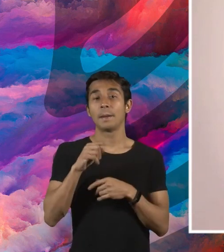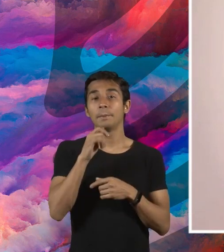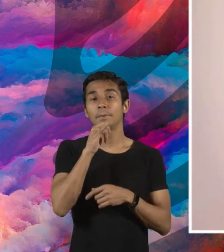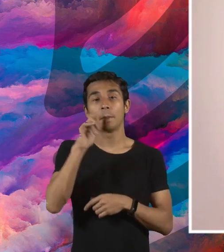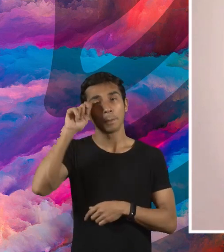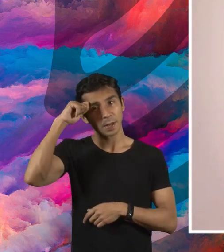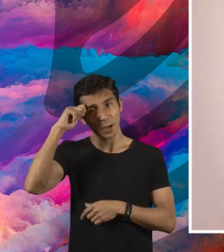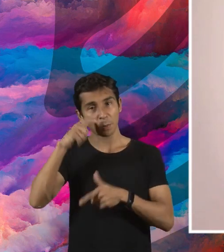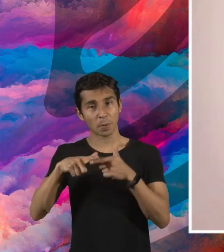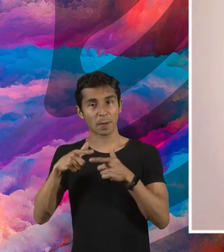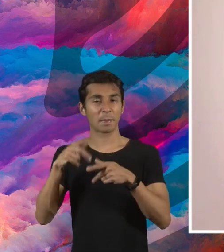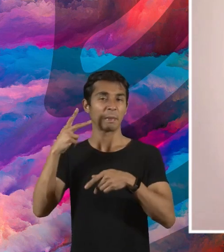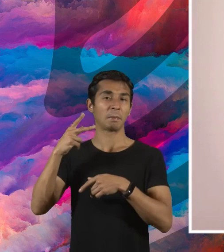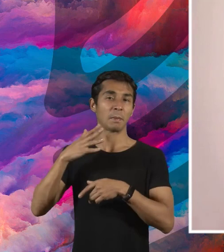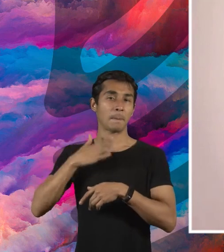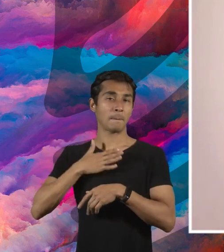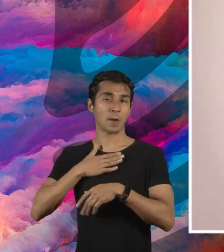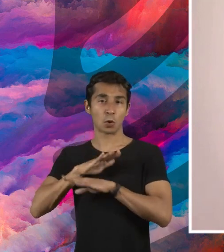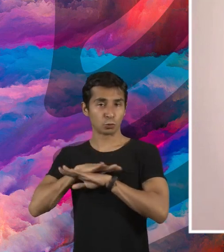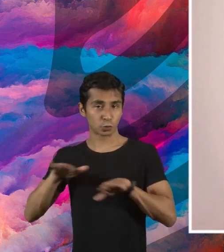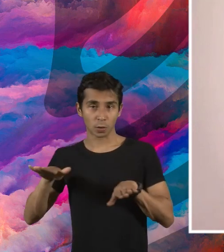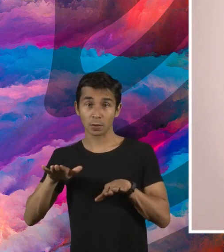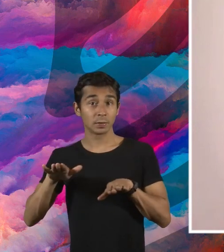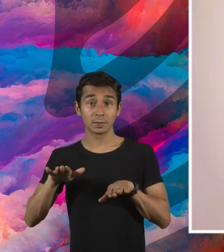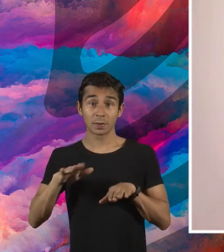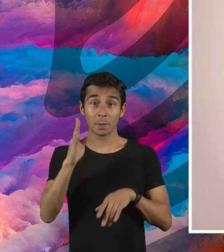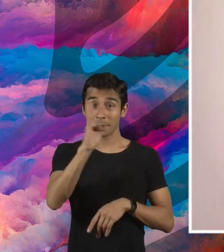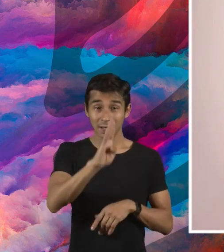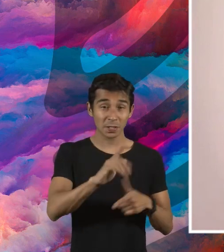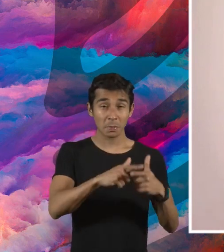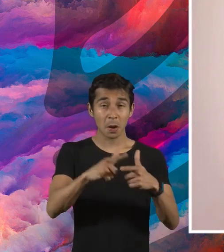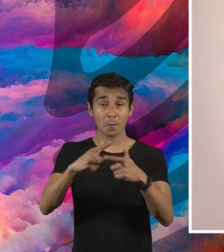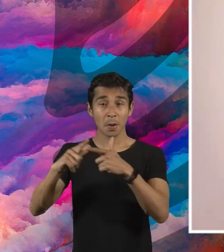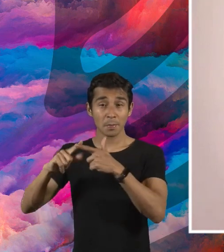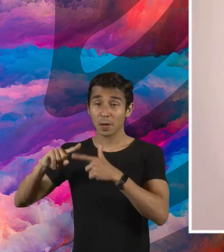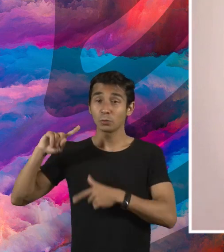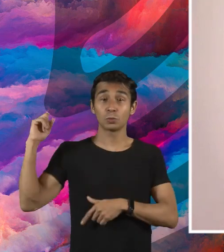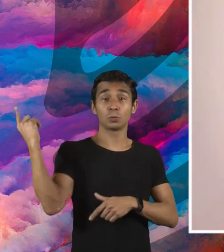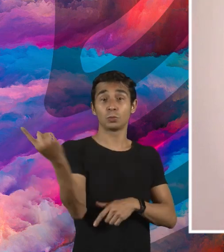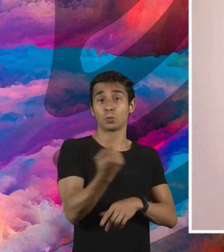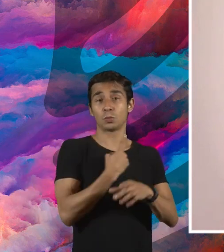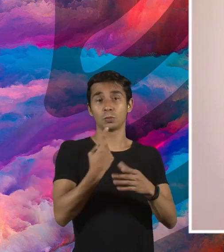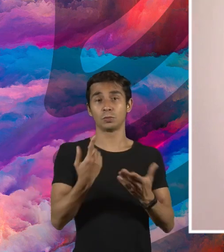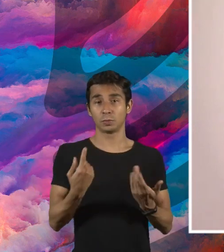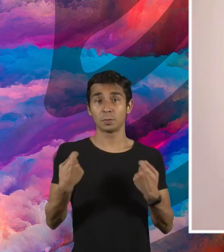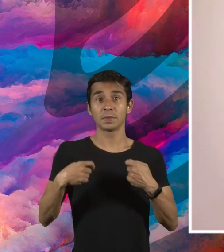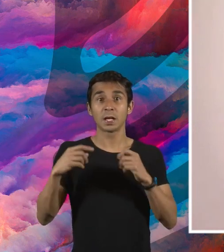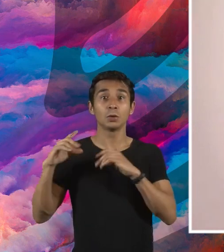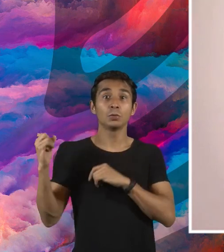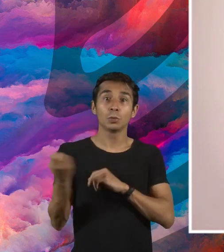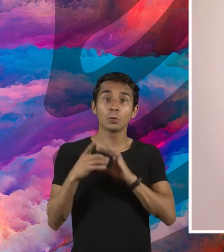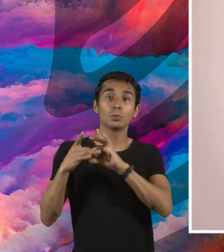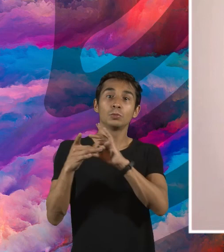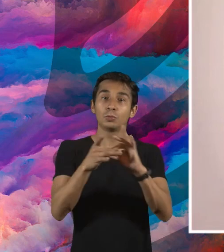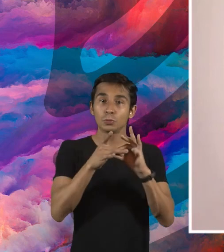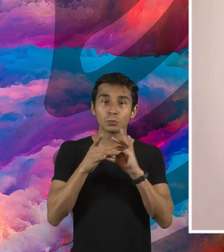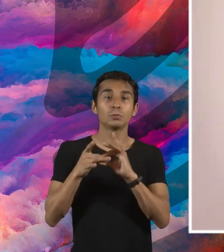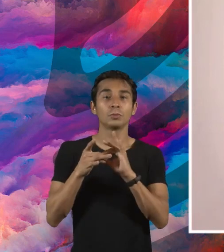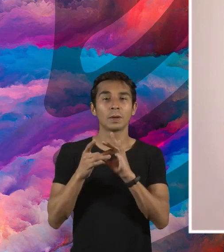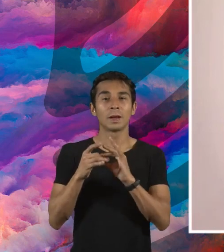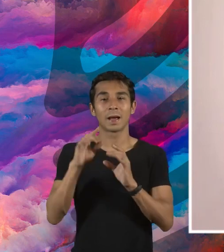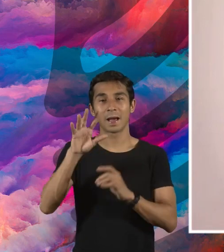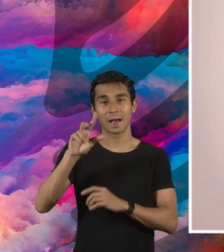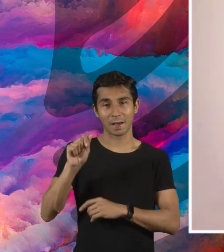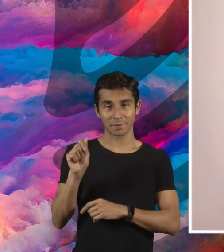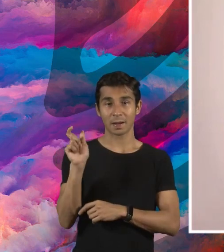negro não é só meu, porque eu sou negra, o problema do Brasil é nosso, e se a gente pensar junto, tem uma palavra africana que se chama Ubuntu, que é